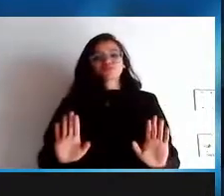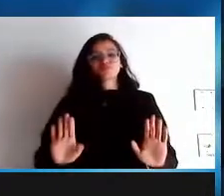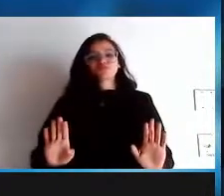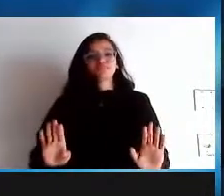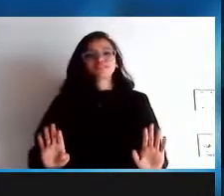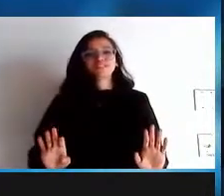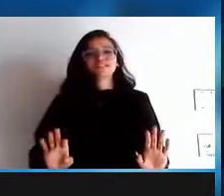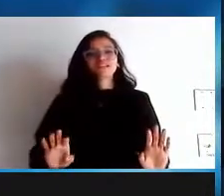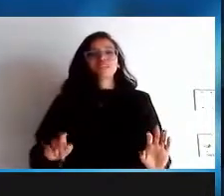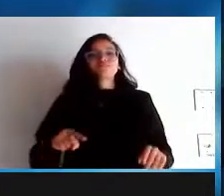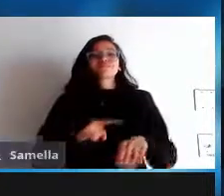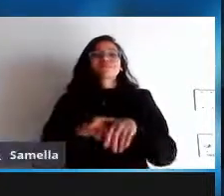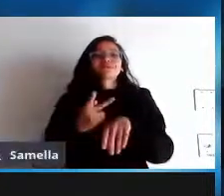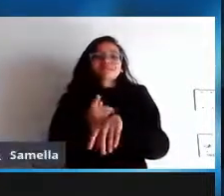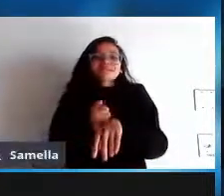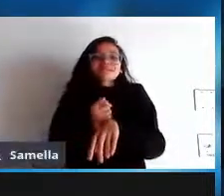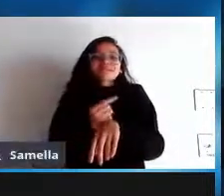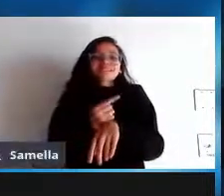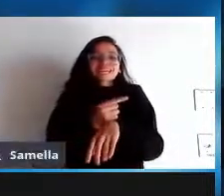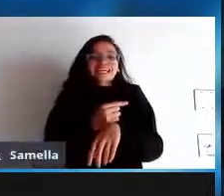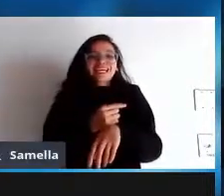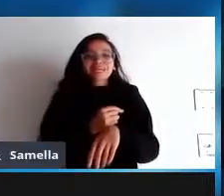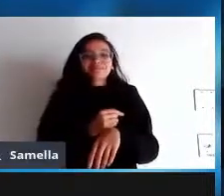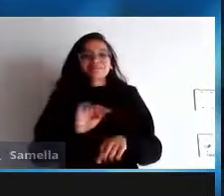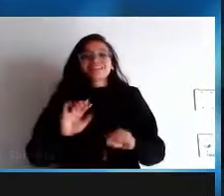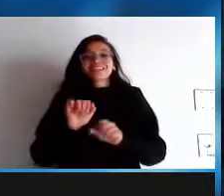porque já está acabando meu tempo apesar do atraso